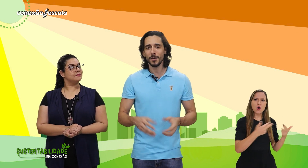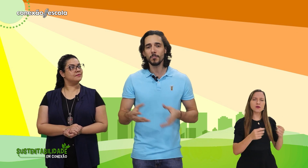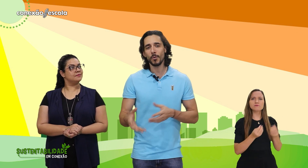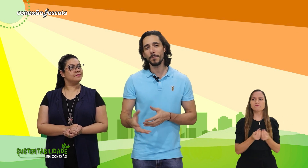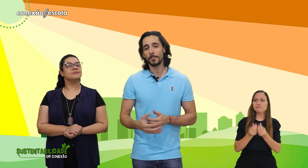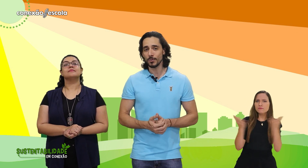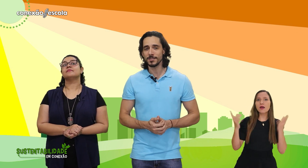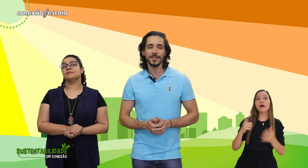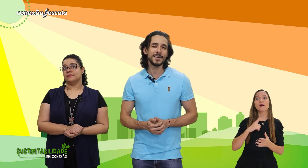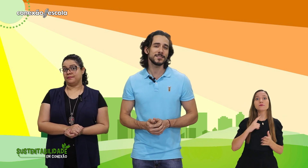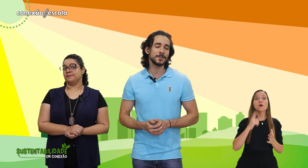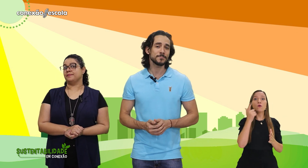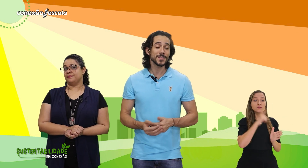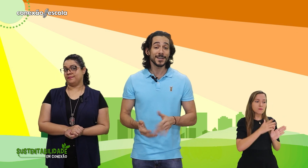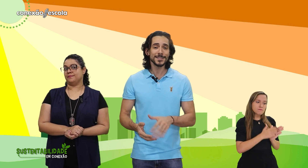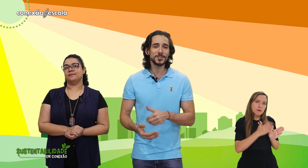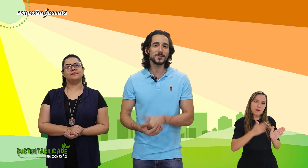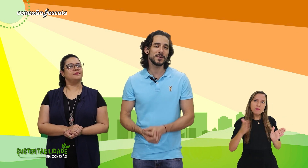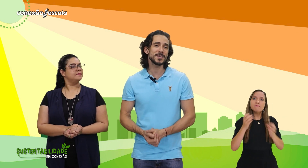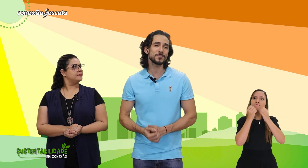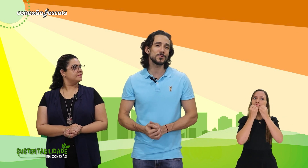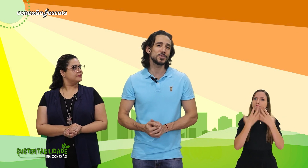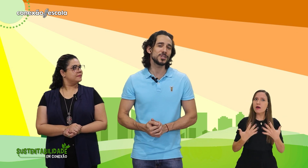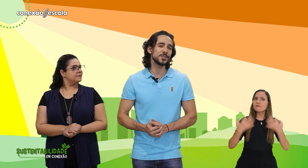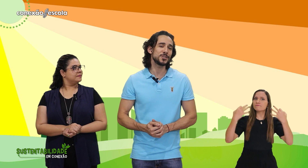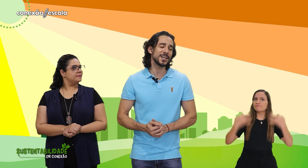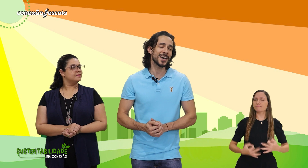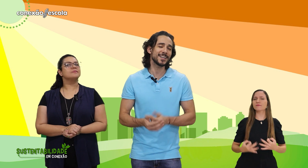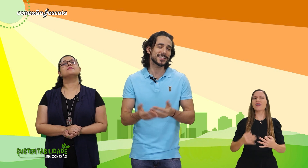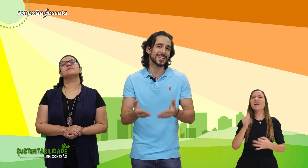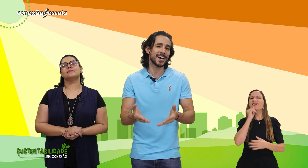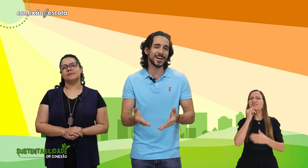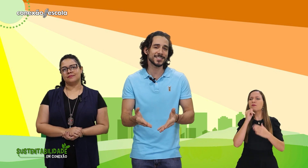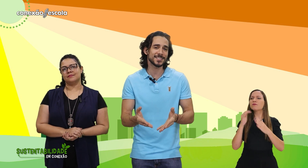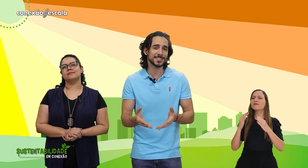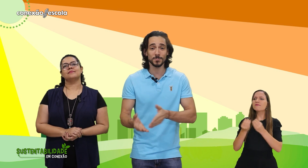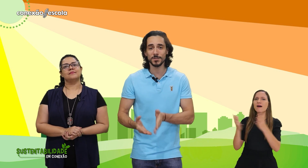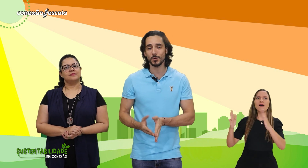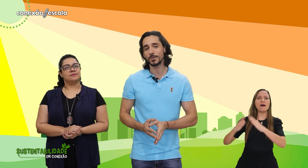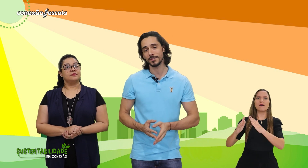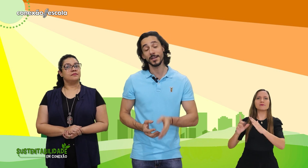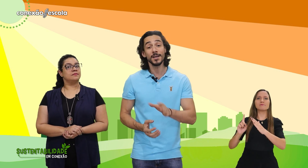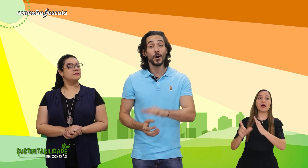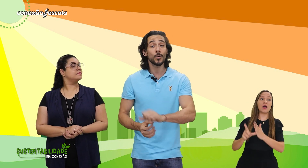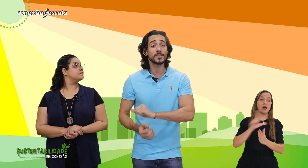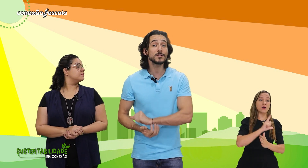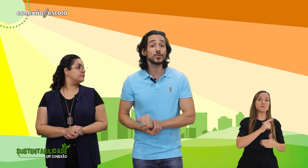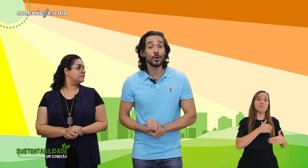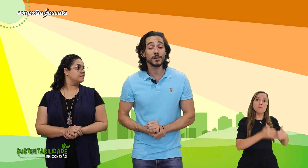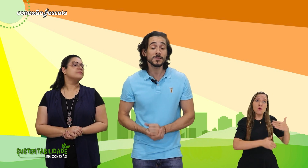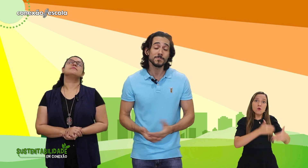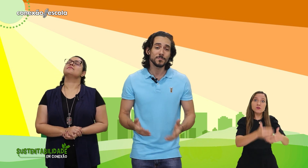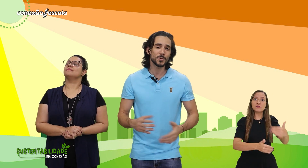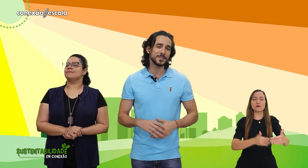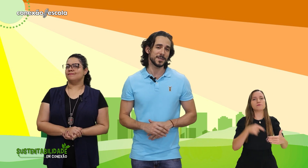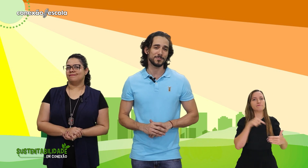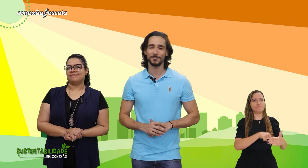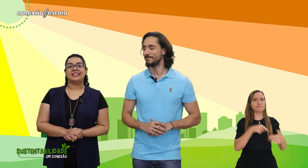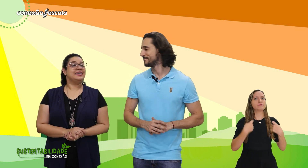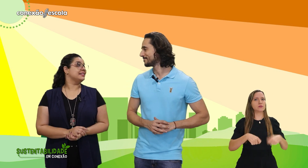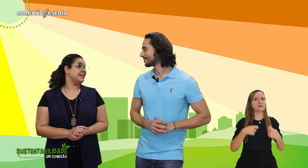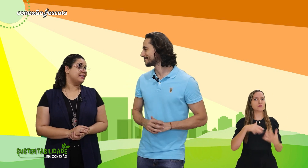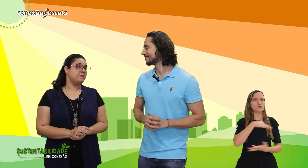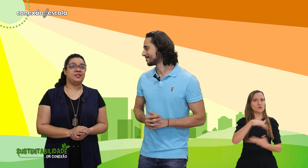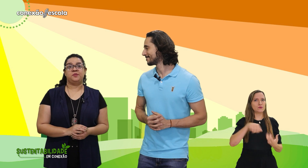que tenham boa procedência, antes mesmo de chegar nas casas das pessoas, né? Ou nas escolas, por